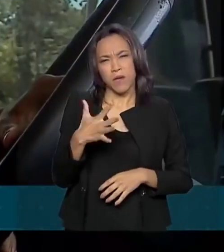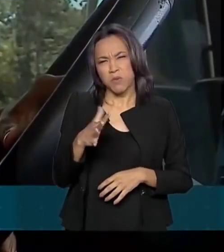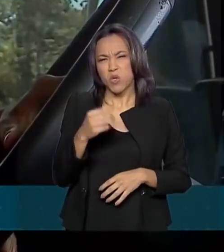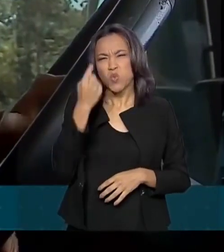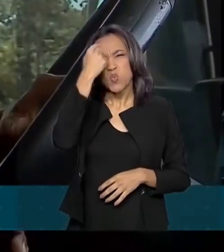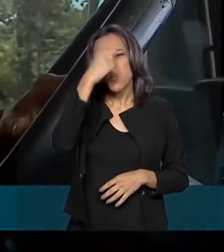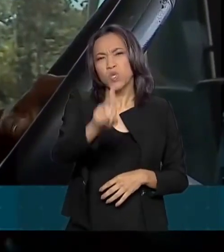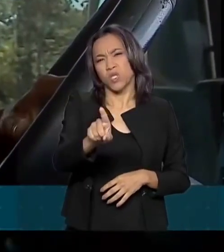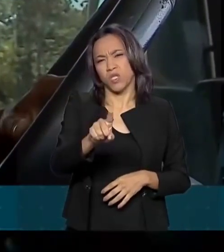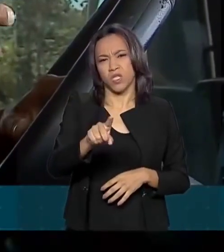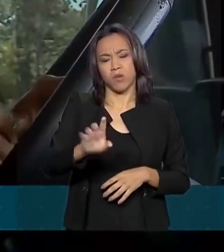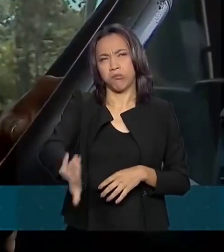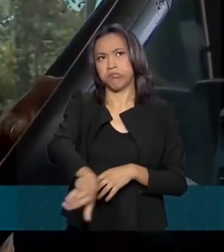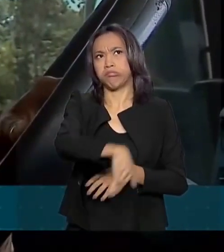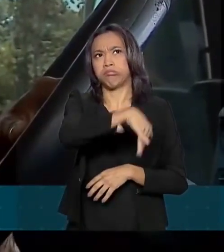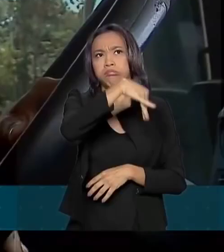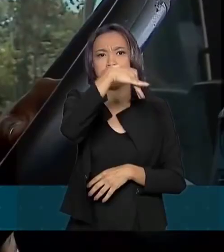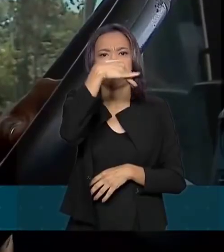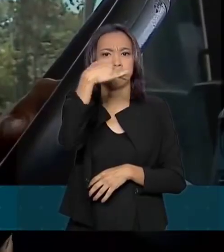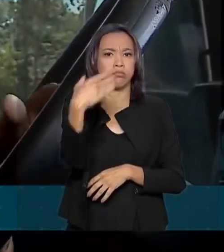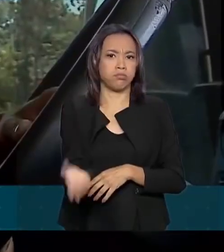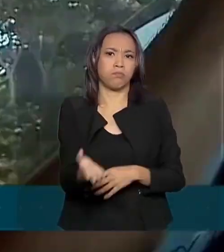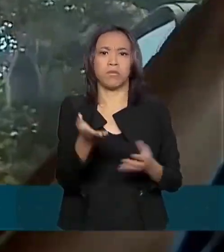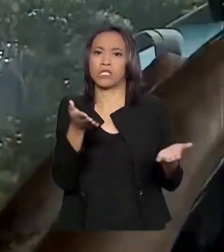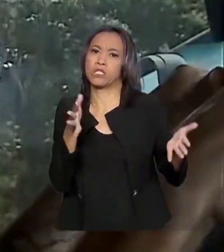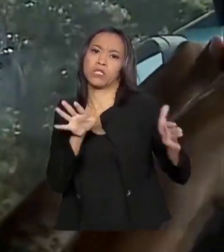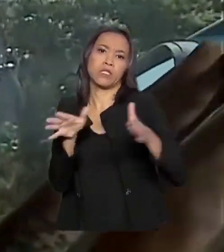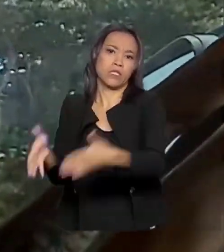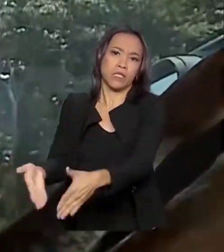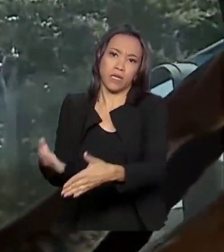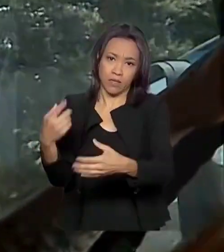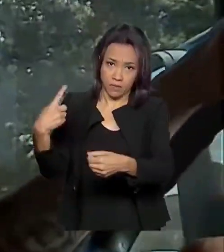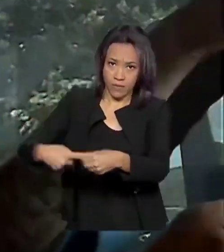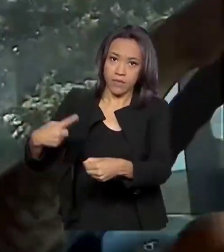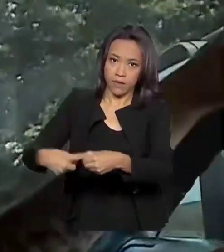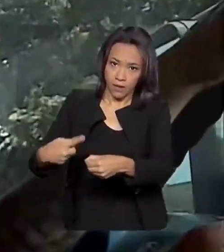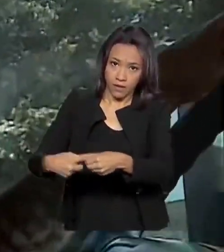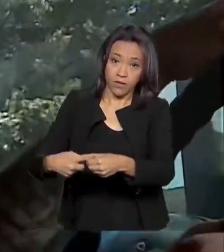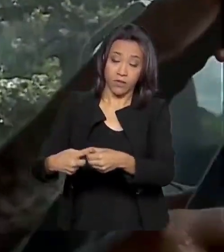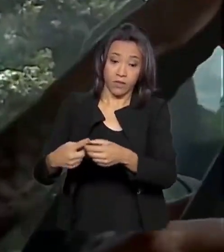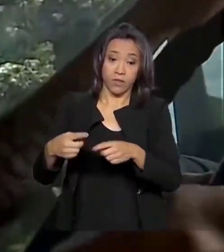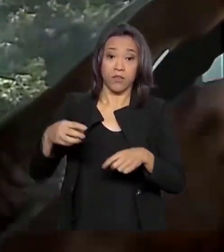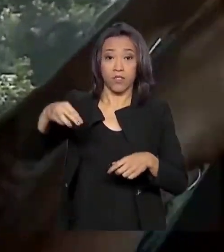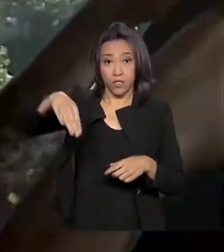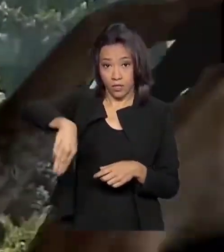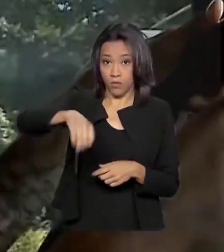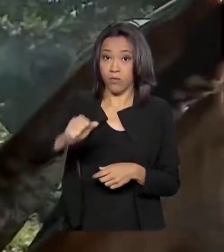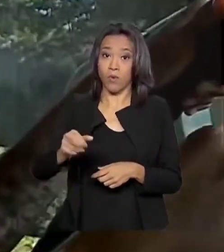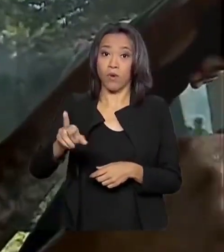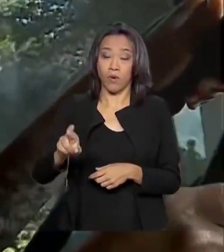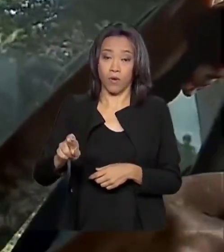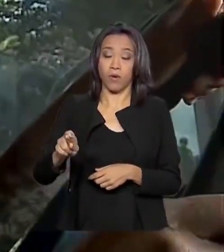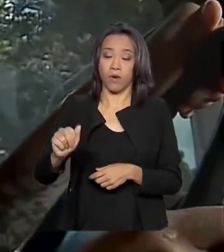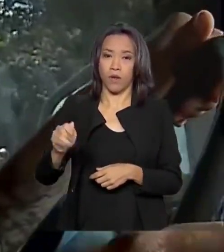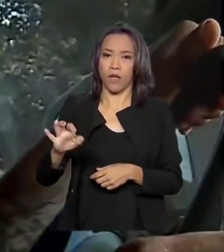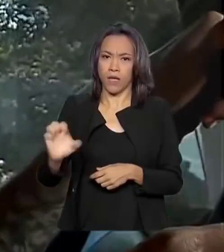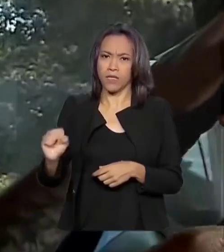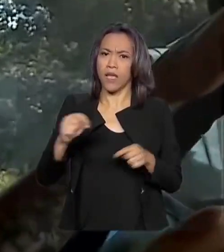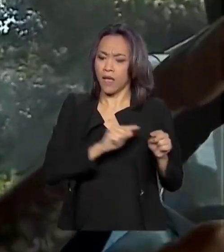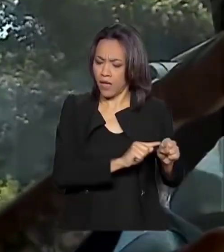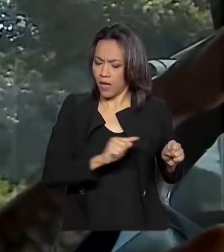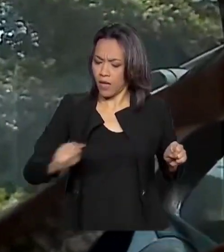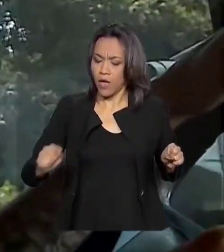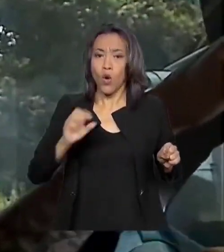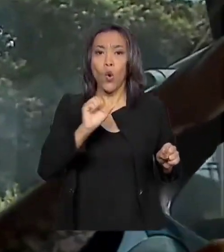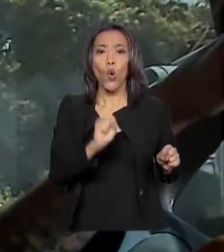dia inteiro para conseguir chegar até a cidade de Moraes de Almeidas, que é, basicamente, 85 quilômetros de